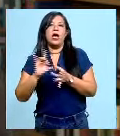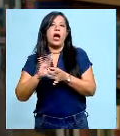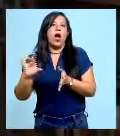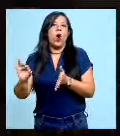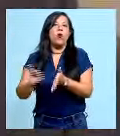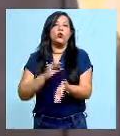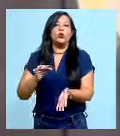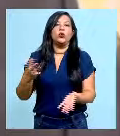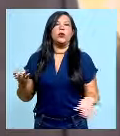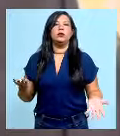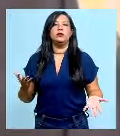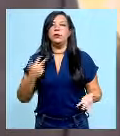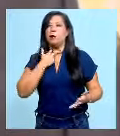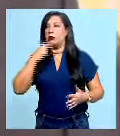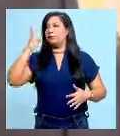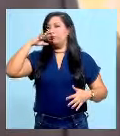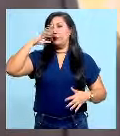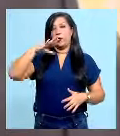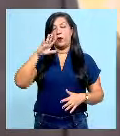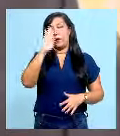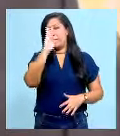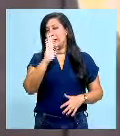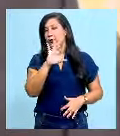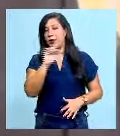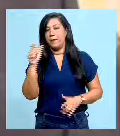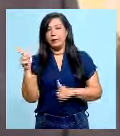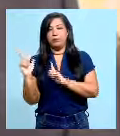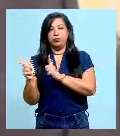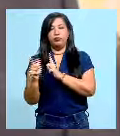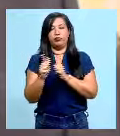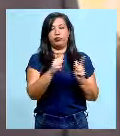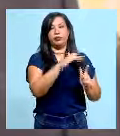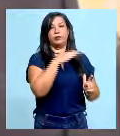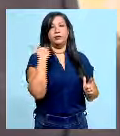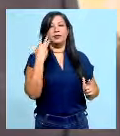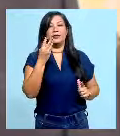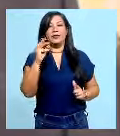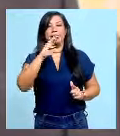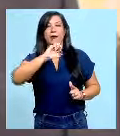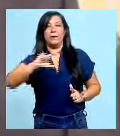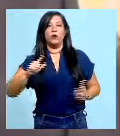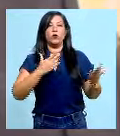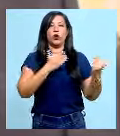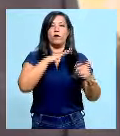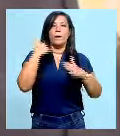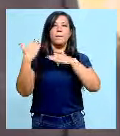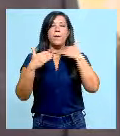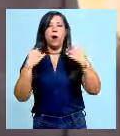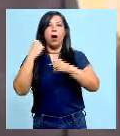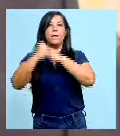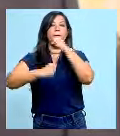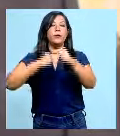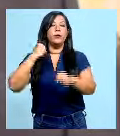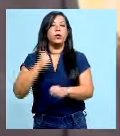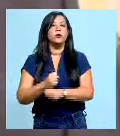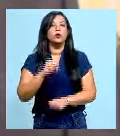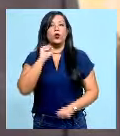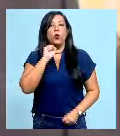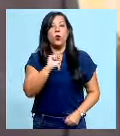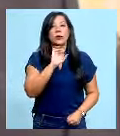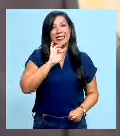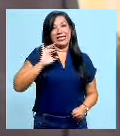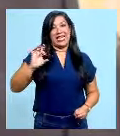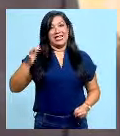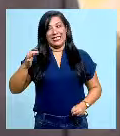resistência. O Brasil é campeão de homicídios. 30 mil jovens são assassinados por ano. Oito em